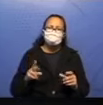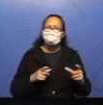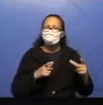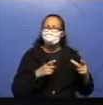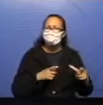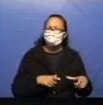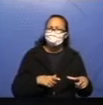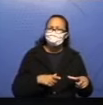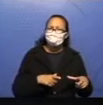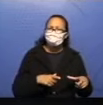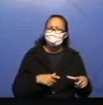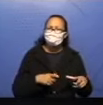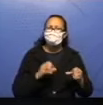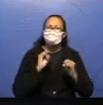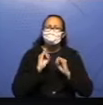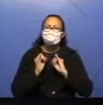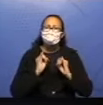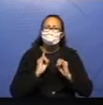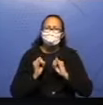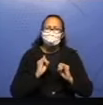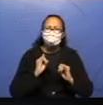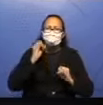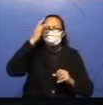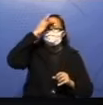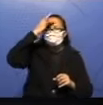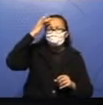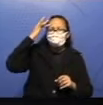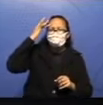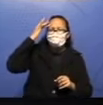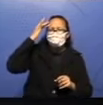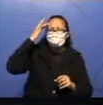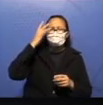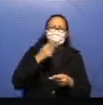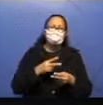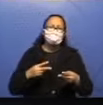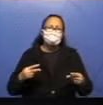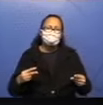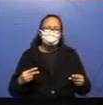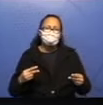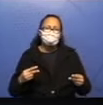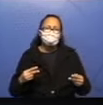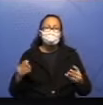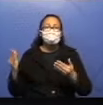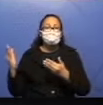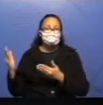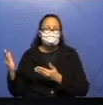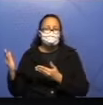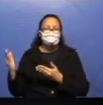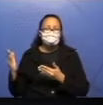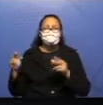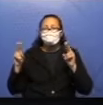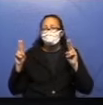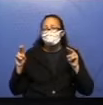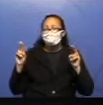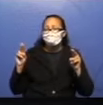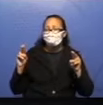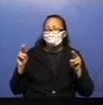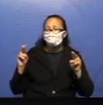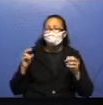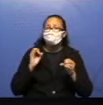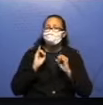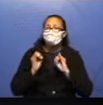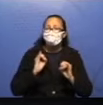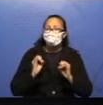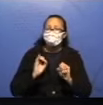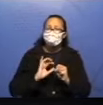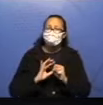informar as pessoas sobre alguma coisa. No caso desse cartaz aqui, está falando sobre um tema atual, né? Está informando sobre o